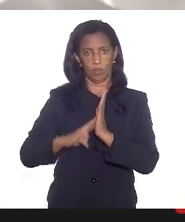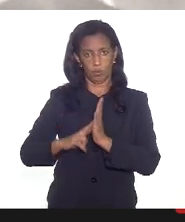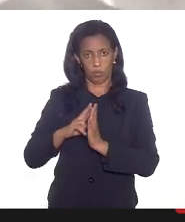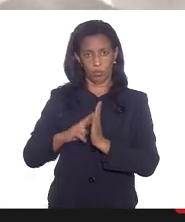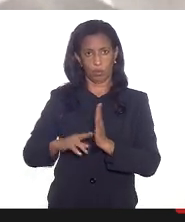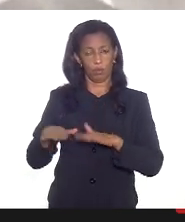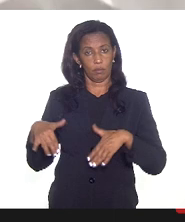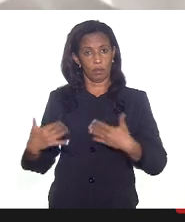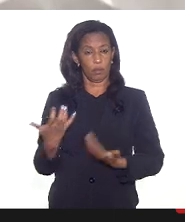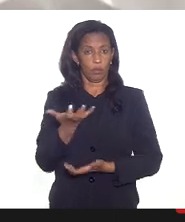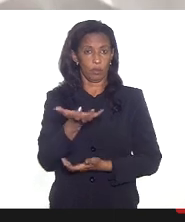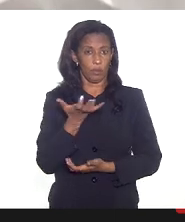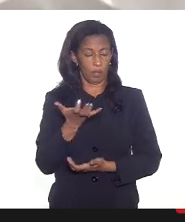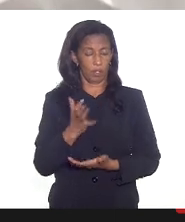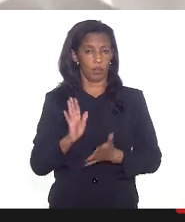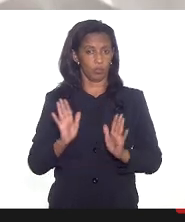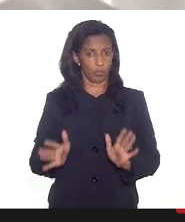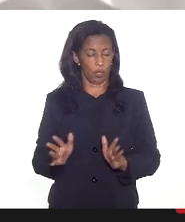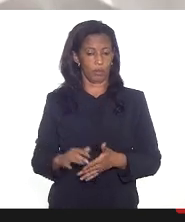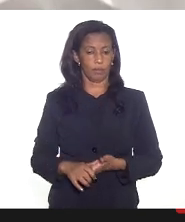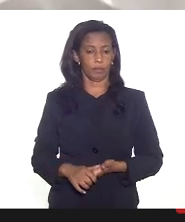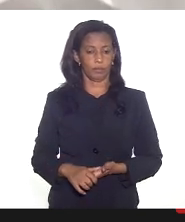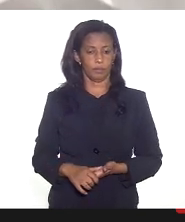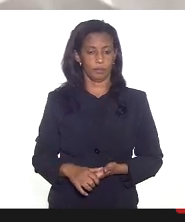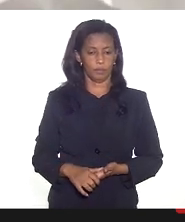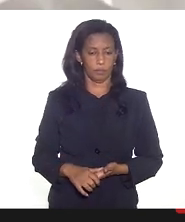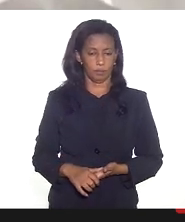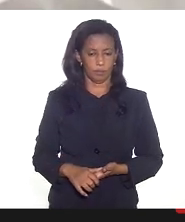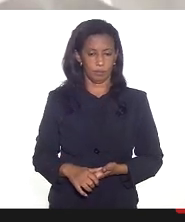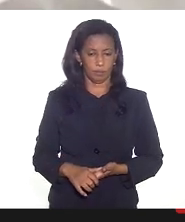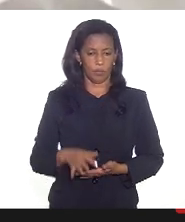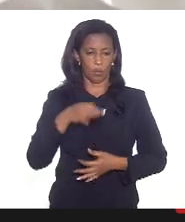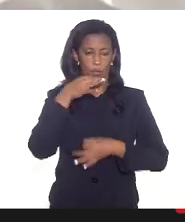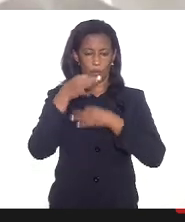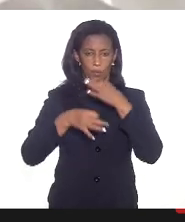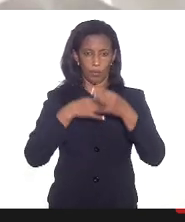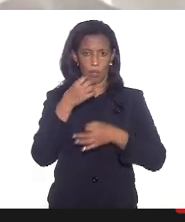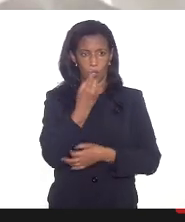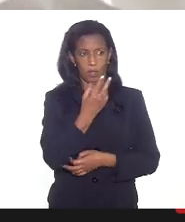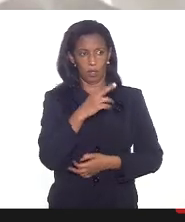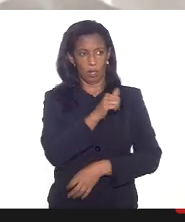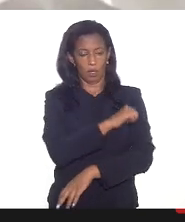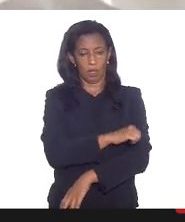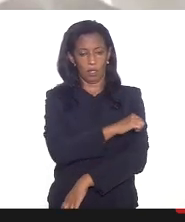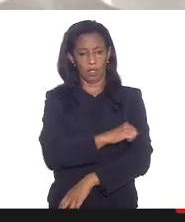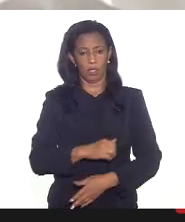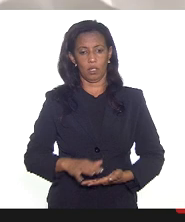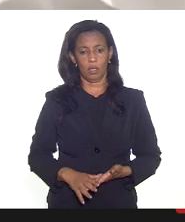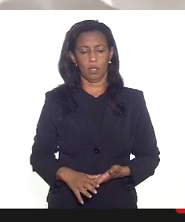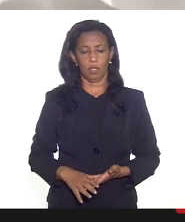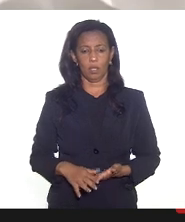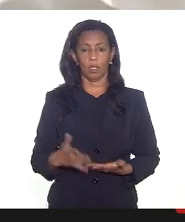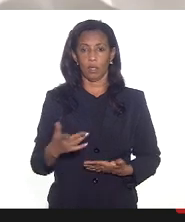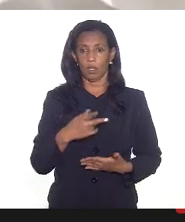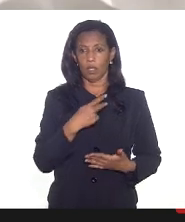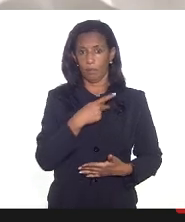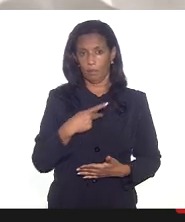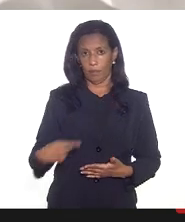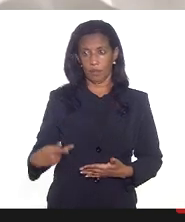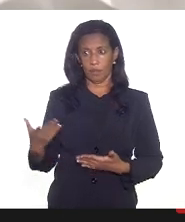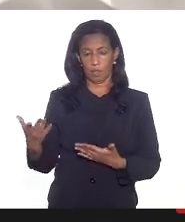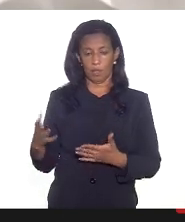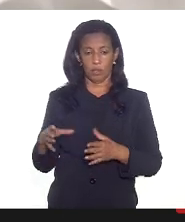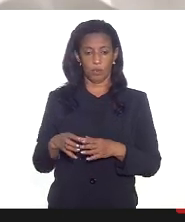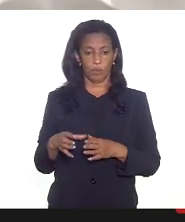então eu quero já deixar que ouvir a opinião da deputada enfermeira Residiane que preside a comissão de saúde